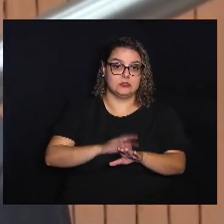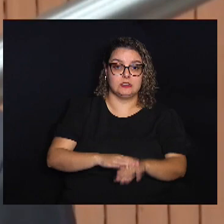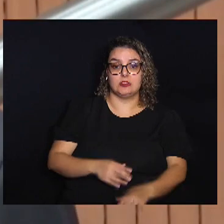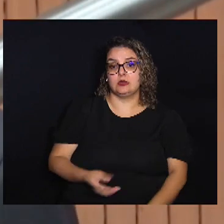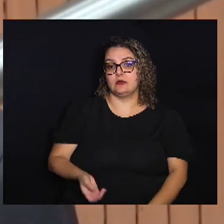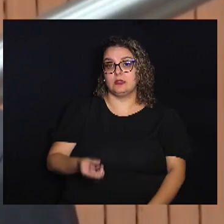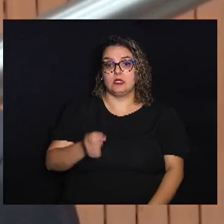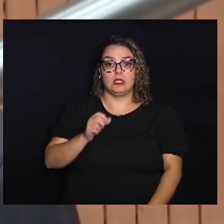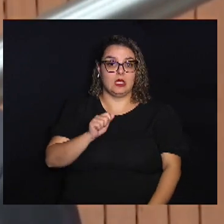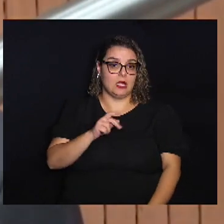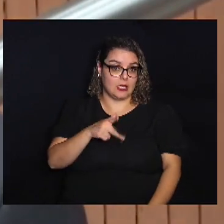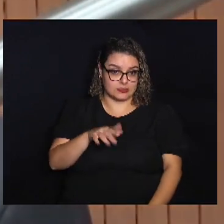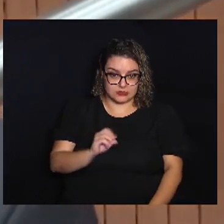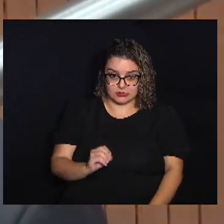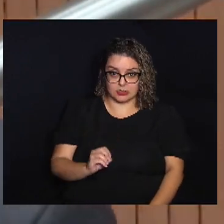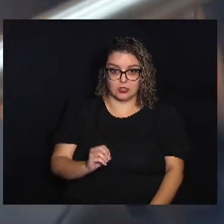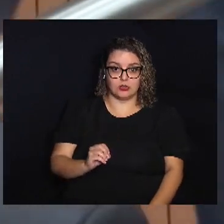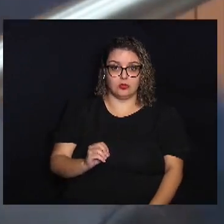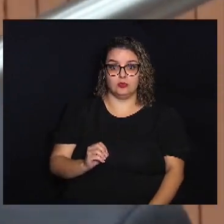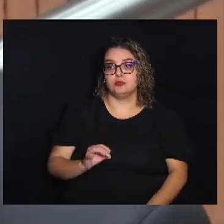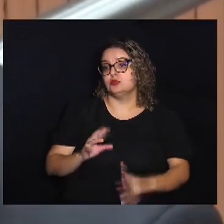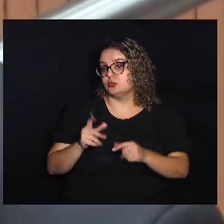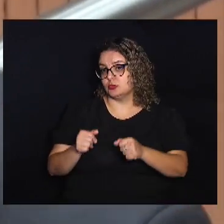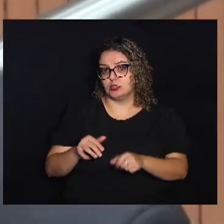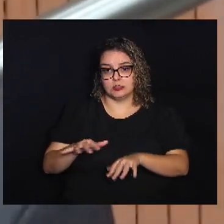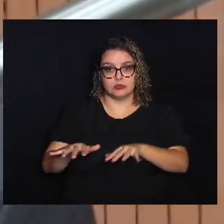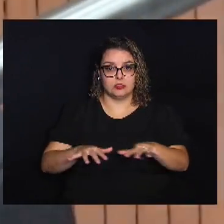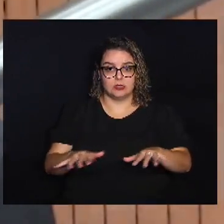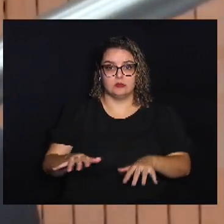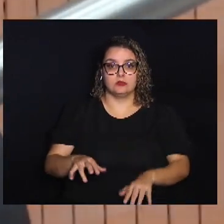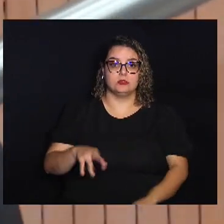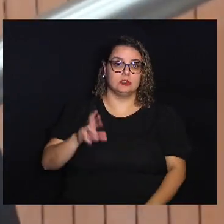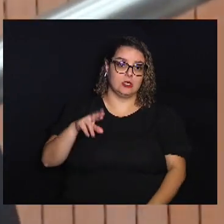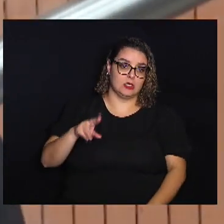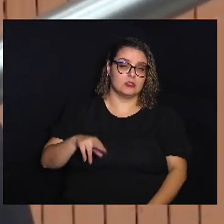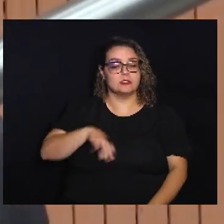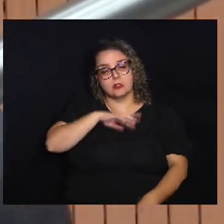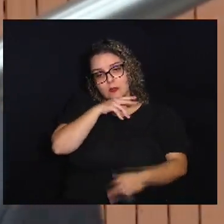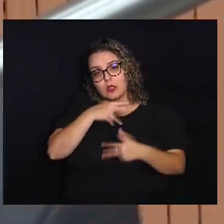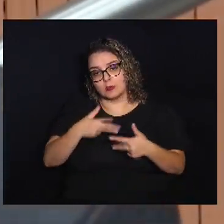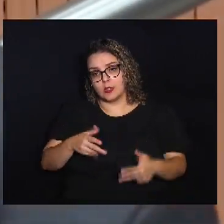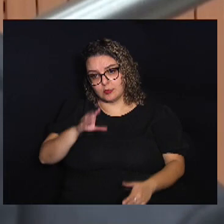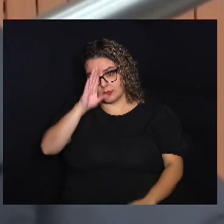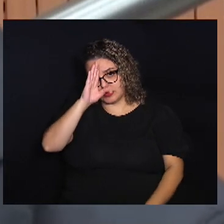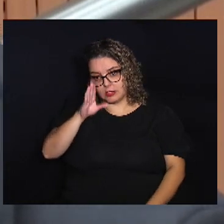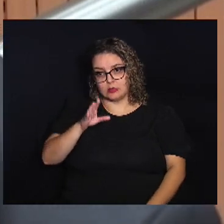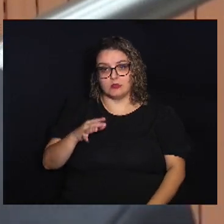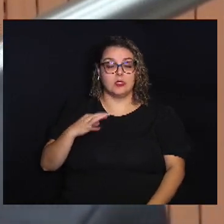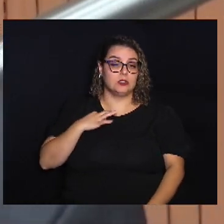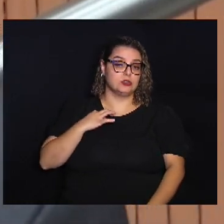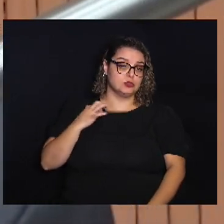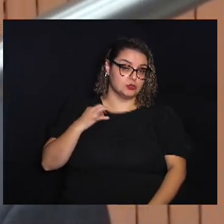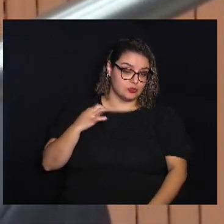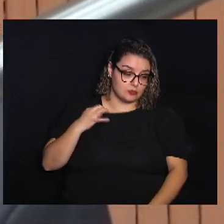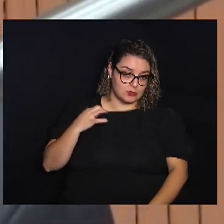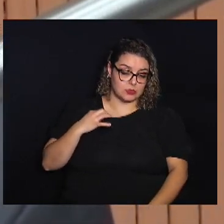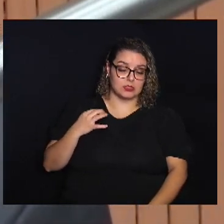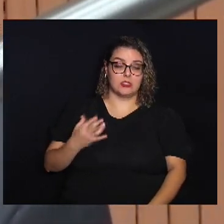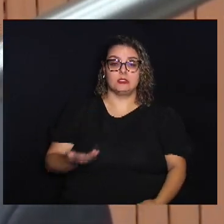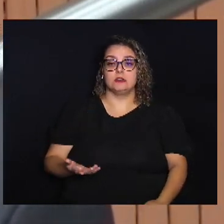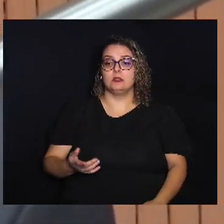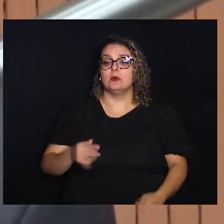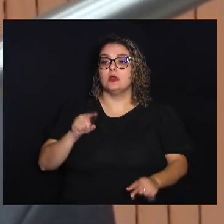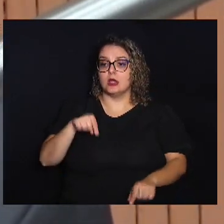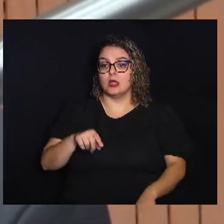vendem Todos os segmentos Da causa Animal Principalmente Essas pessoas Voluntárias Então Essas voluntárias